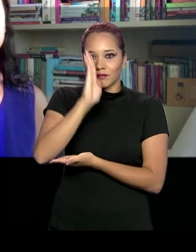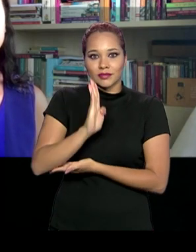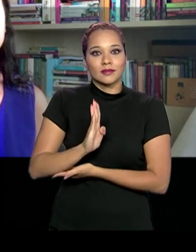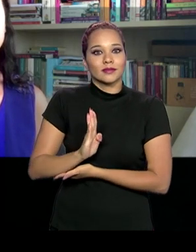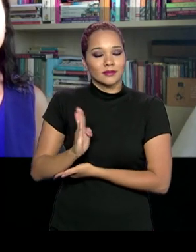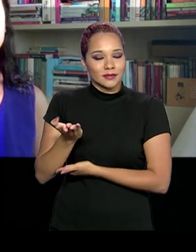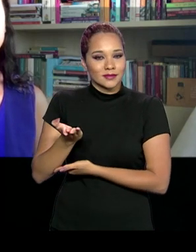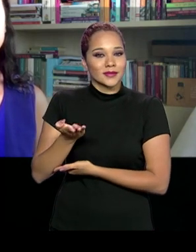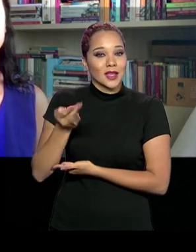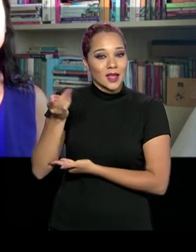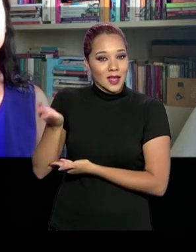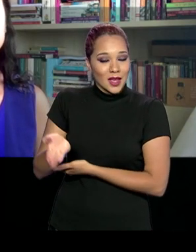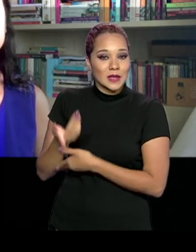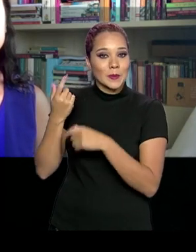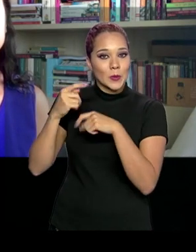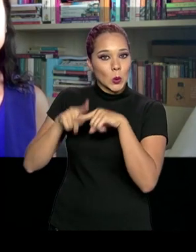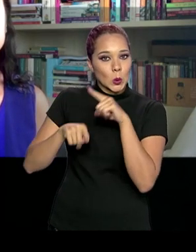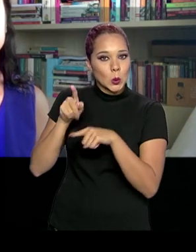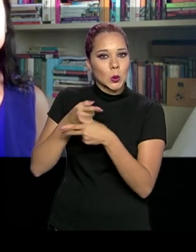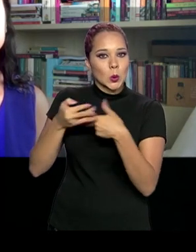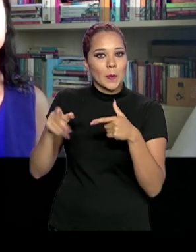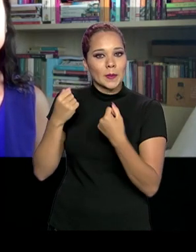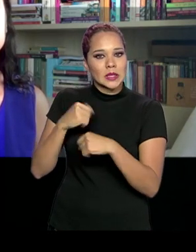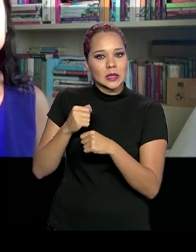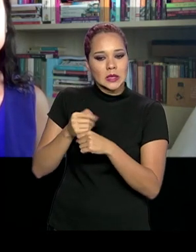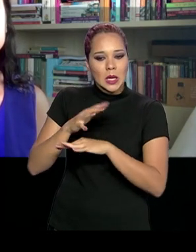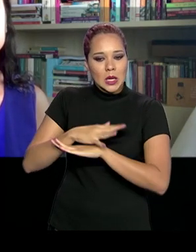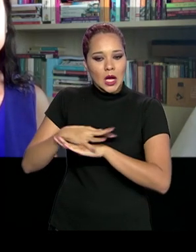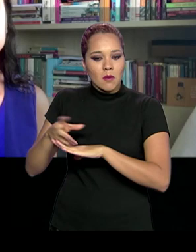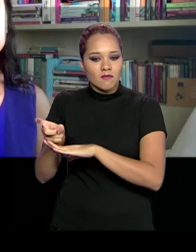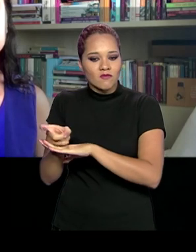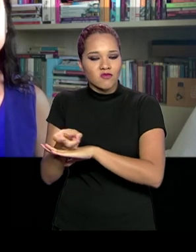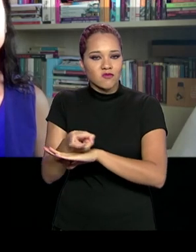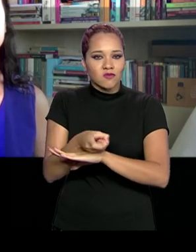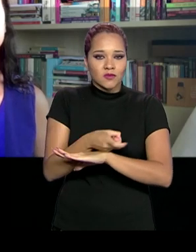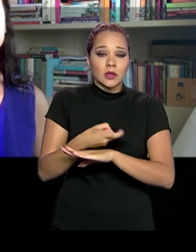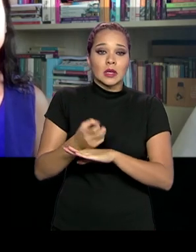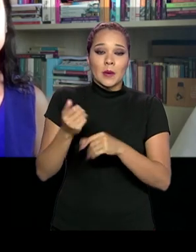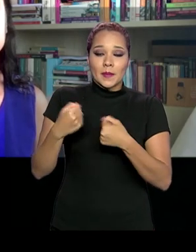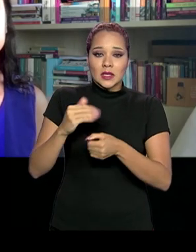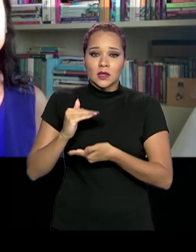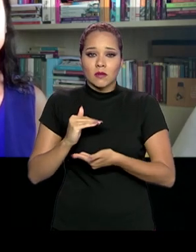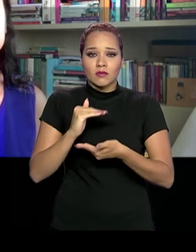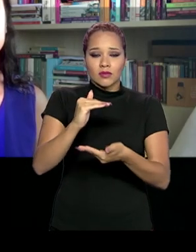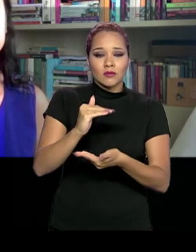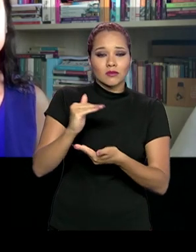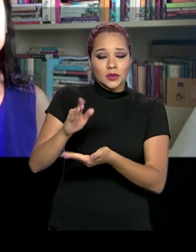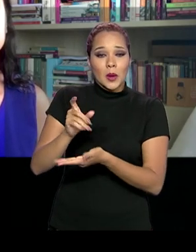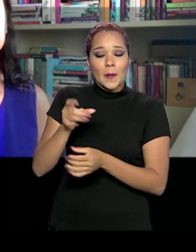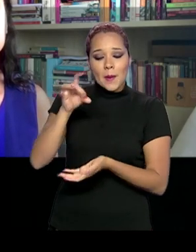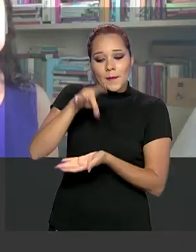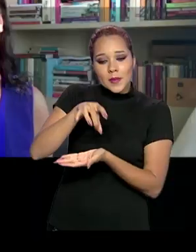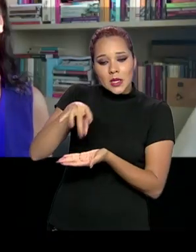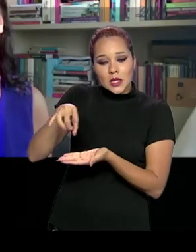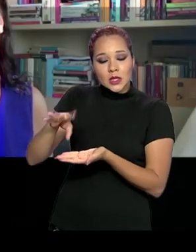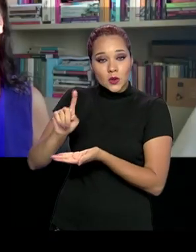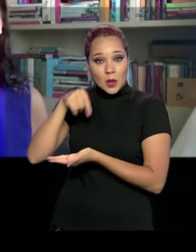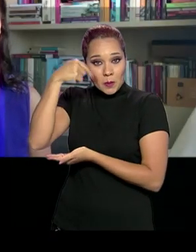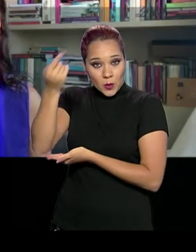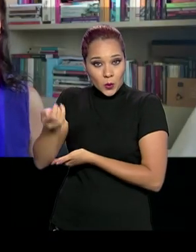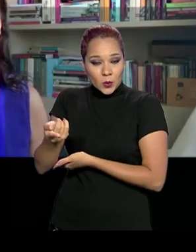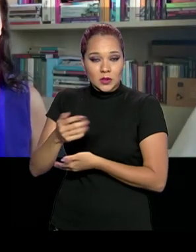Precisa o produto ser retirado da lavoura. Os insumos precisam chegar para o plantio da próxima safra. O